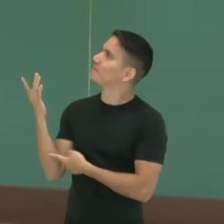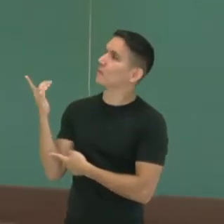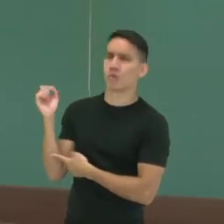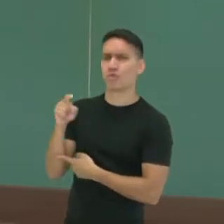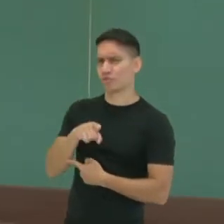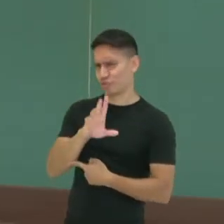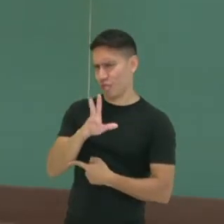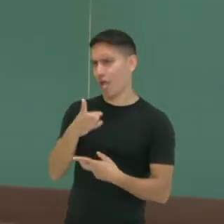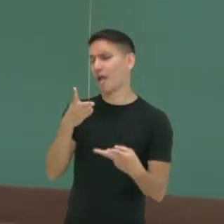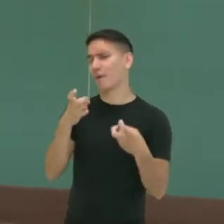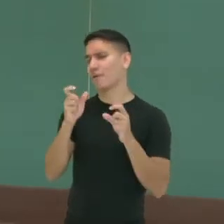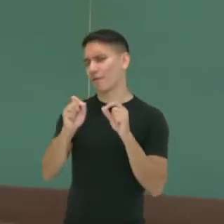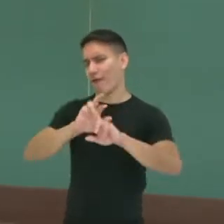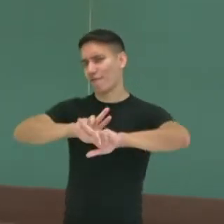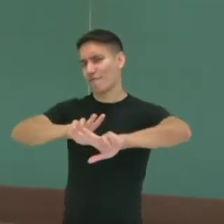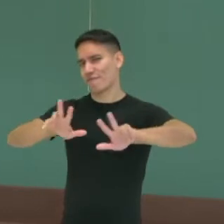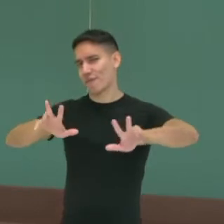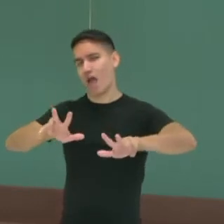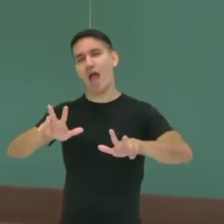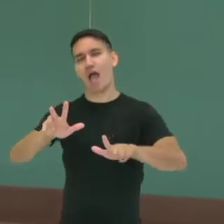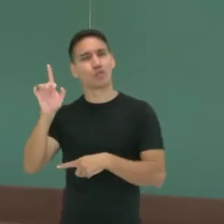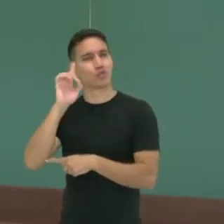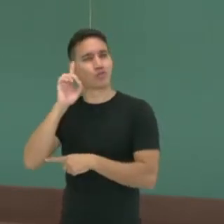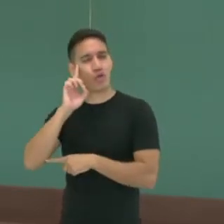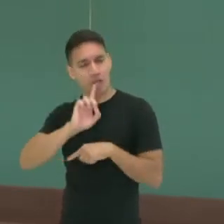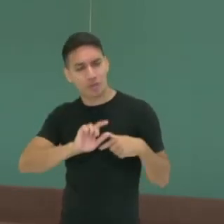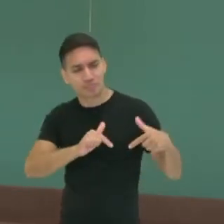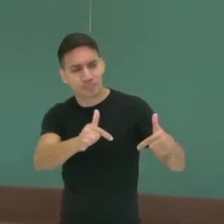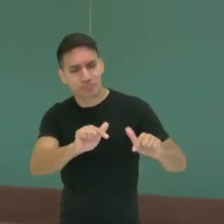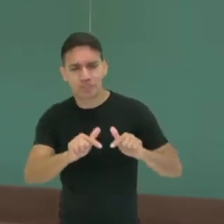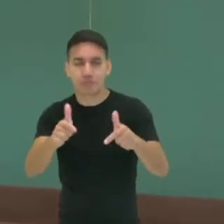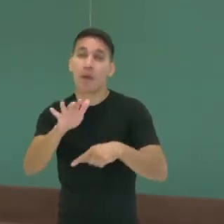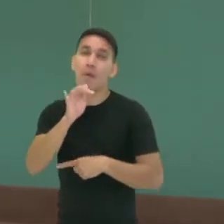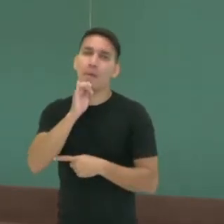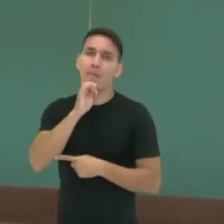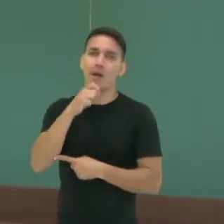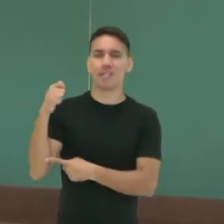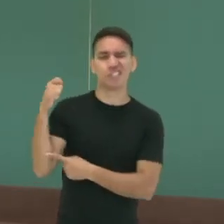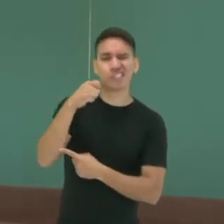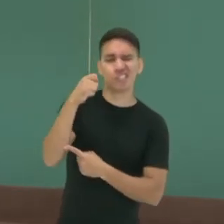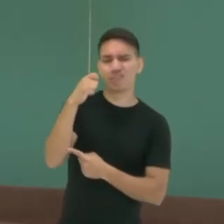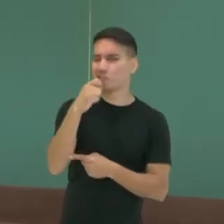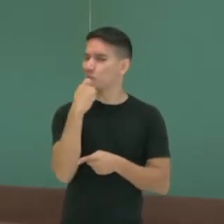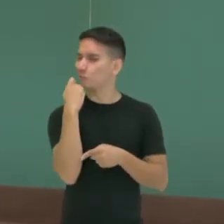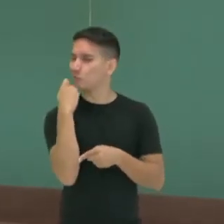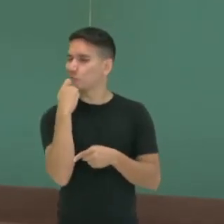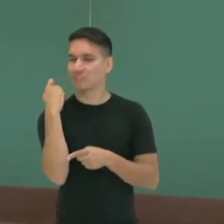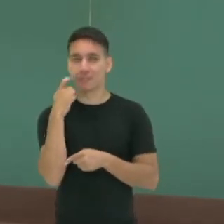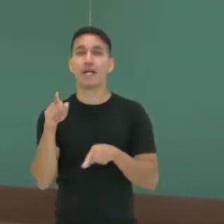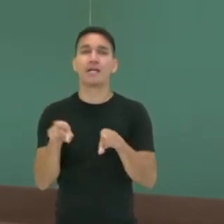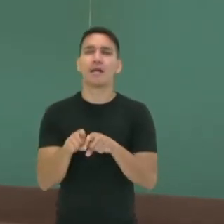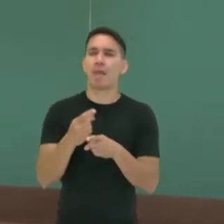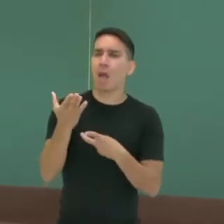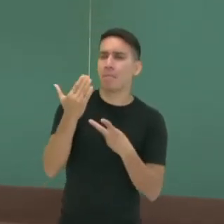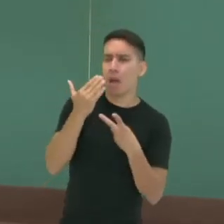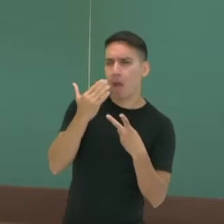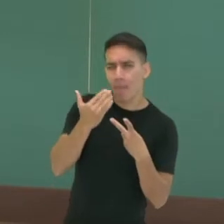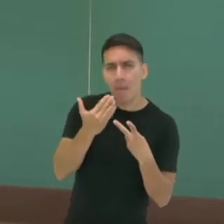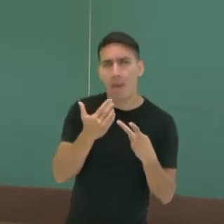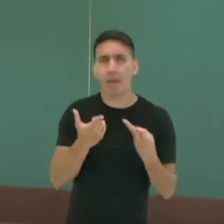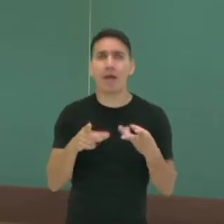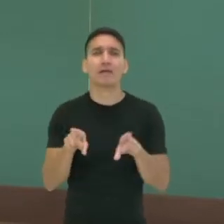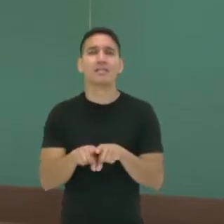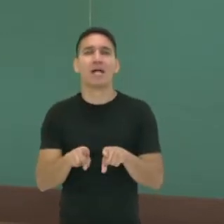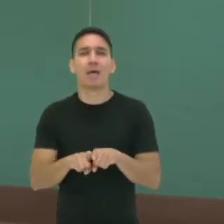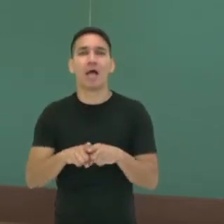Você já reparou que várias atividades do seu dia a dia, como escovar os dentes, se alimentar, fazer